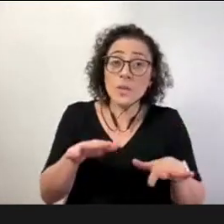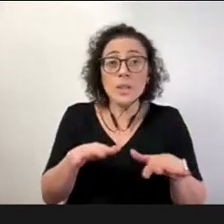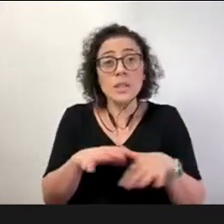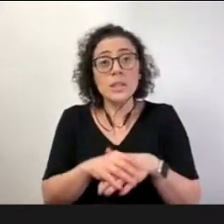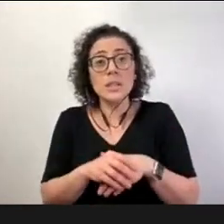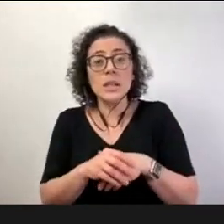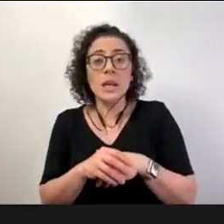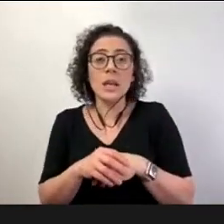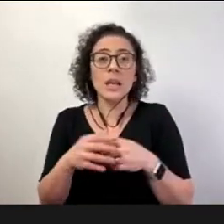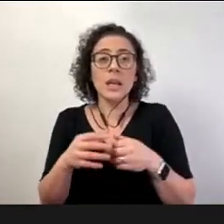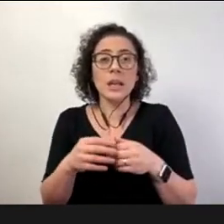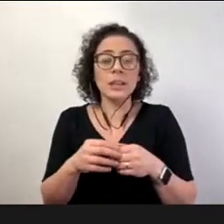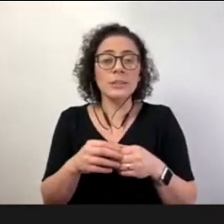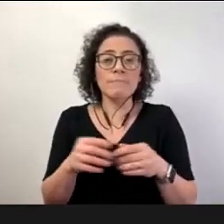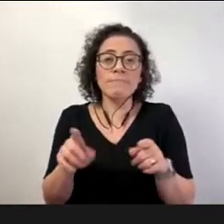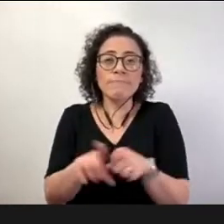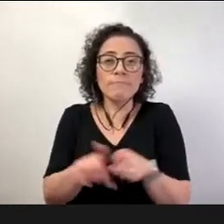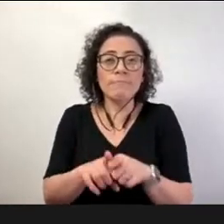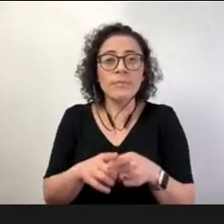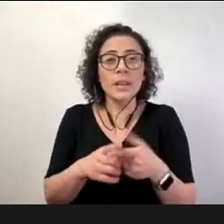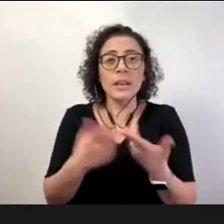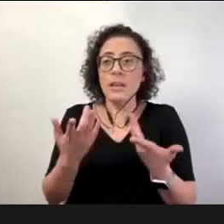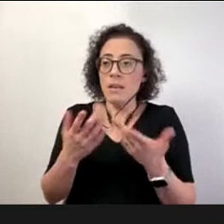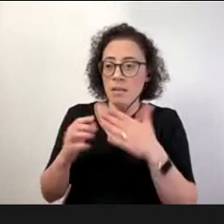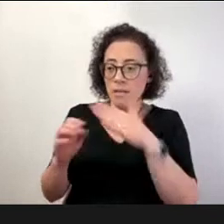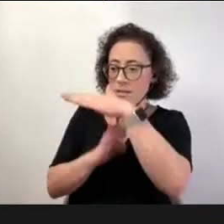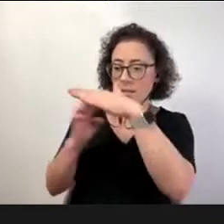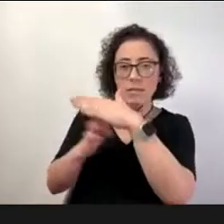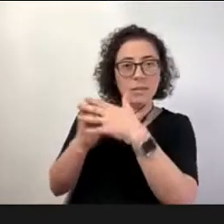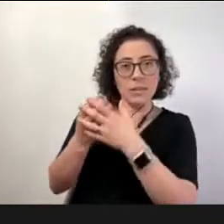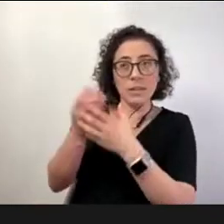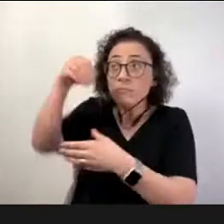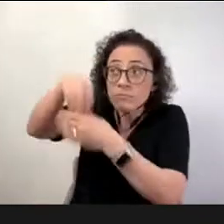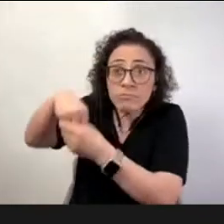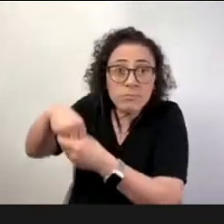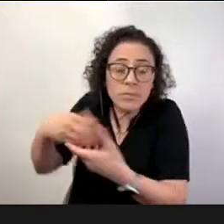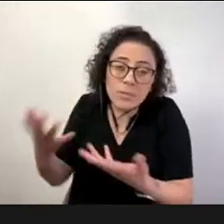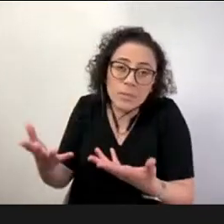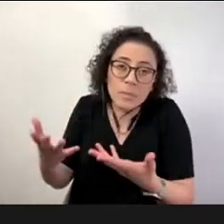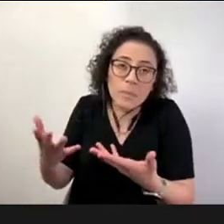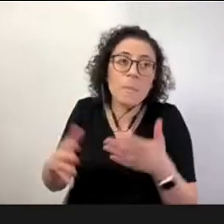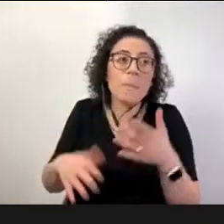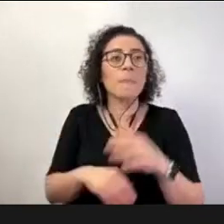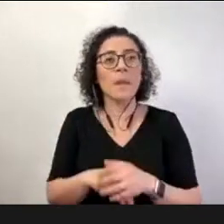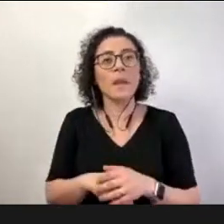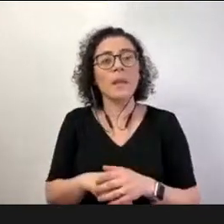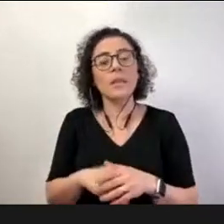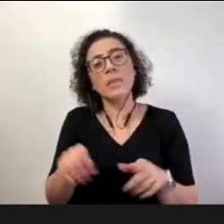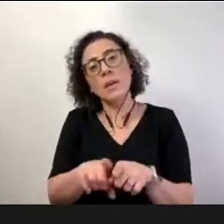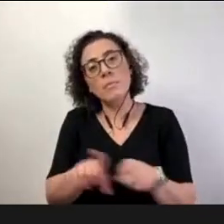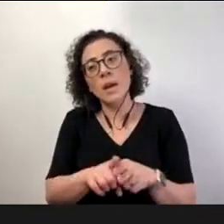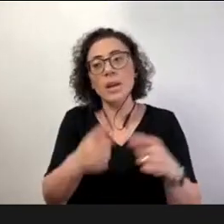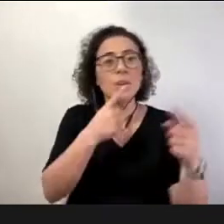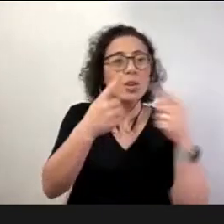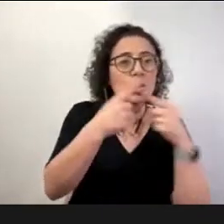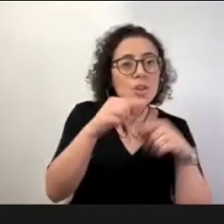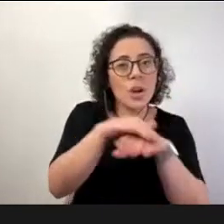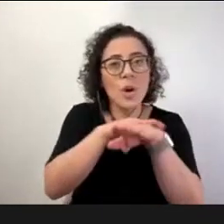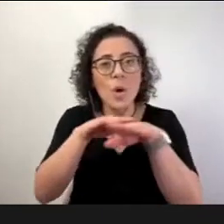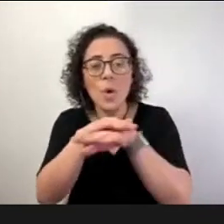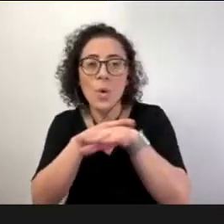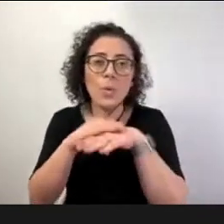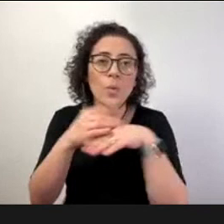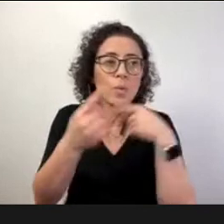mais institucional mesmo em outros a gente usou de um diálogo com as escolas para produzir junto e isso também é